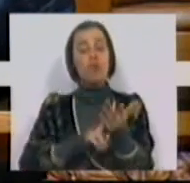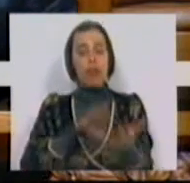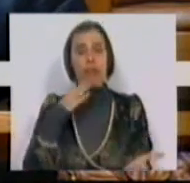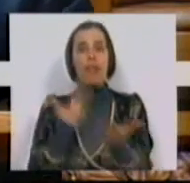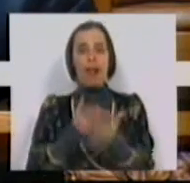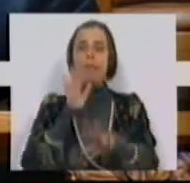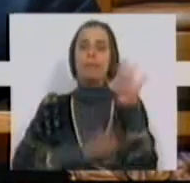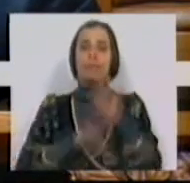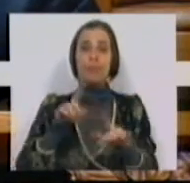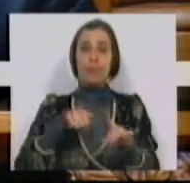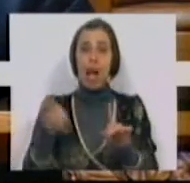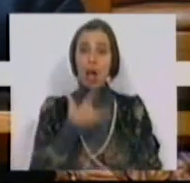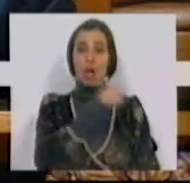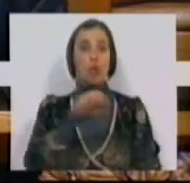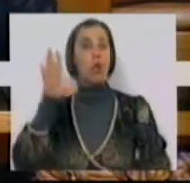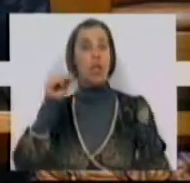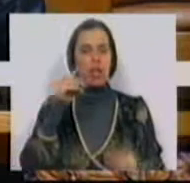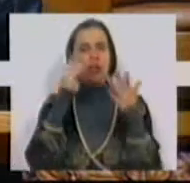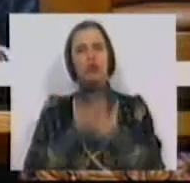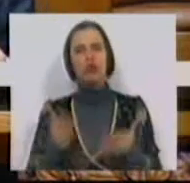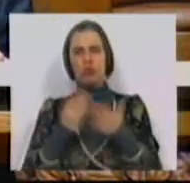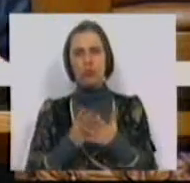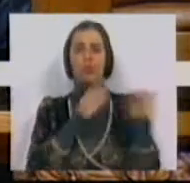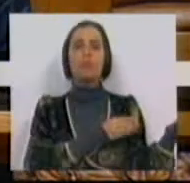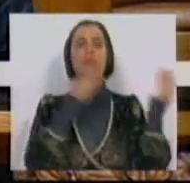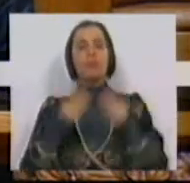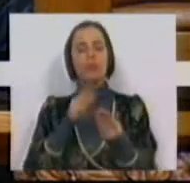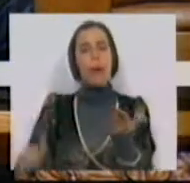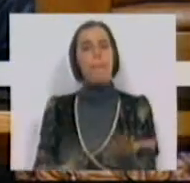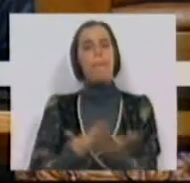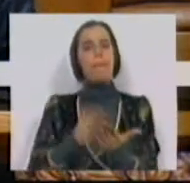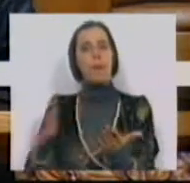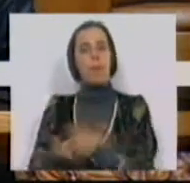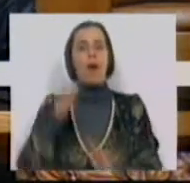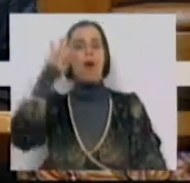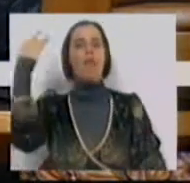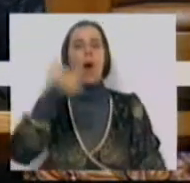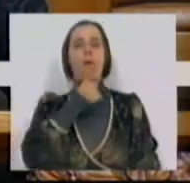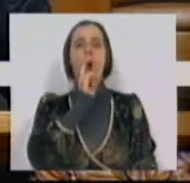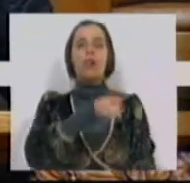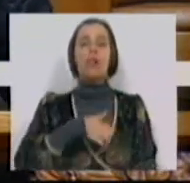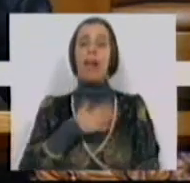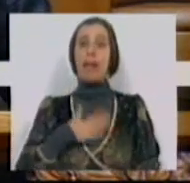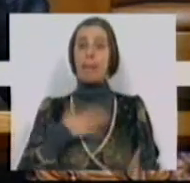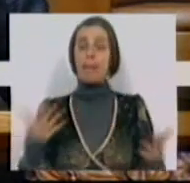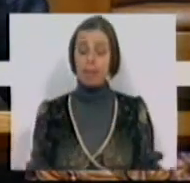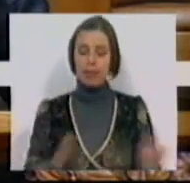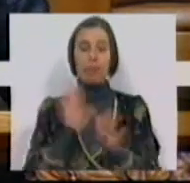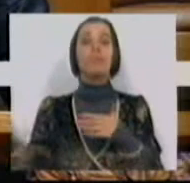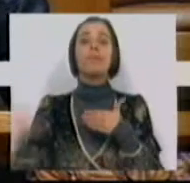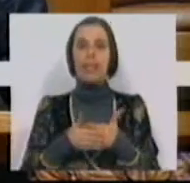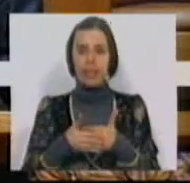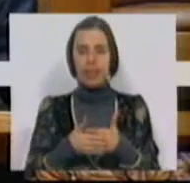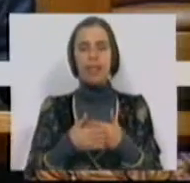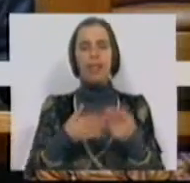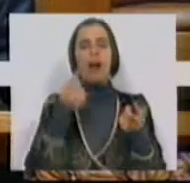levaram à realização, em 2010, de estudo e apresentação de propostas para o futuro daquela empresa. A encerramento,